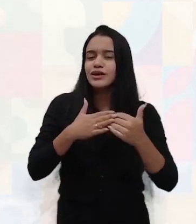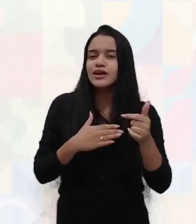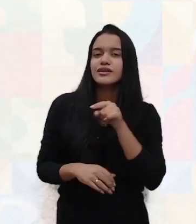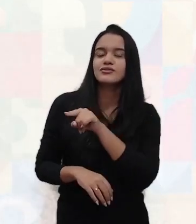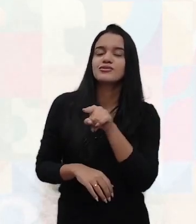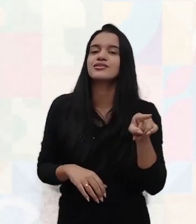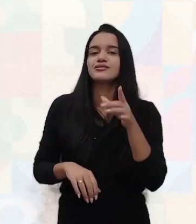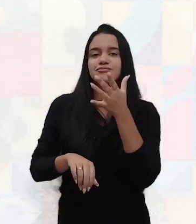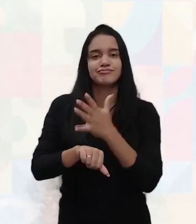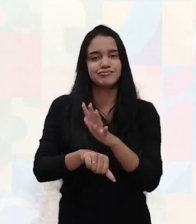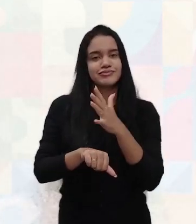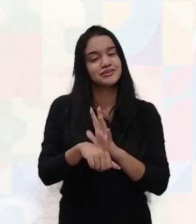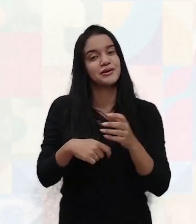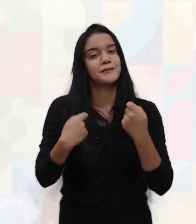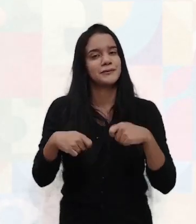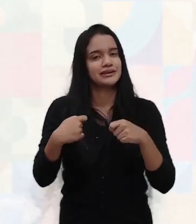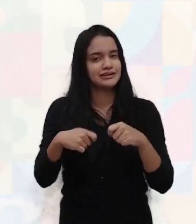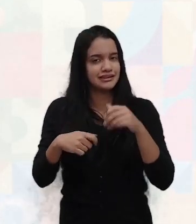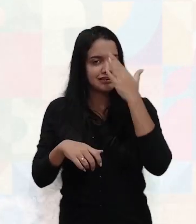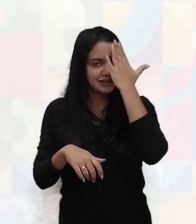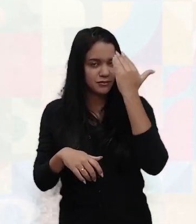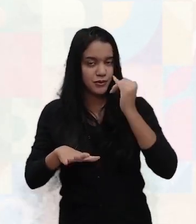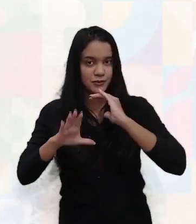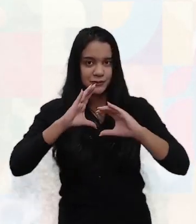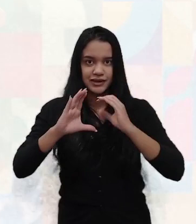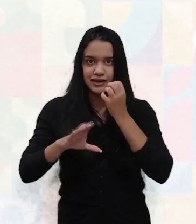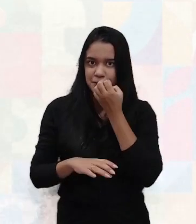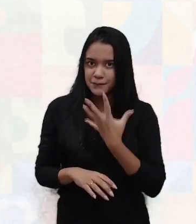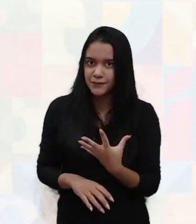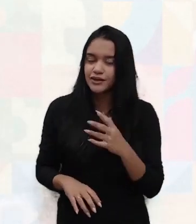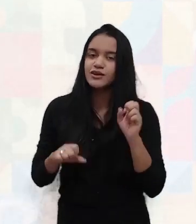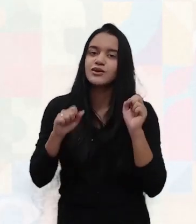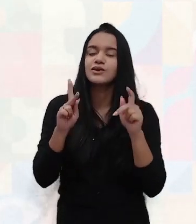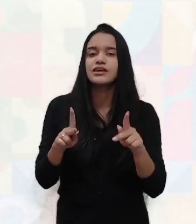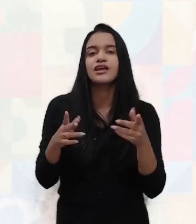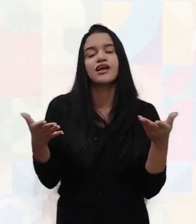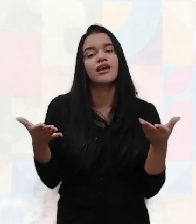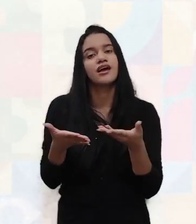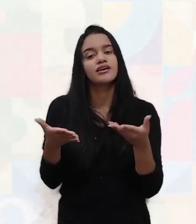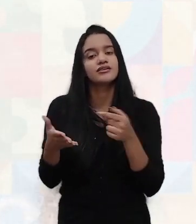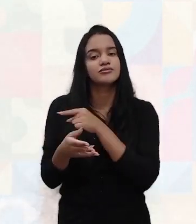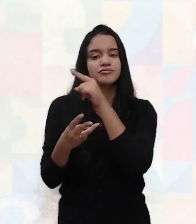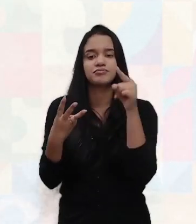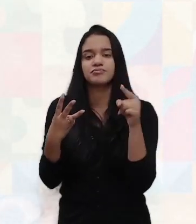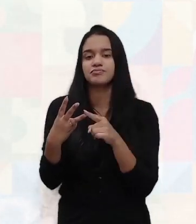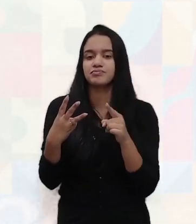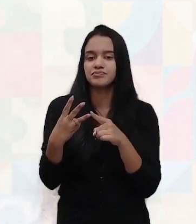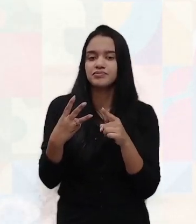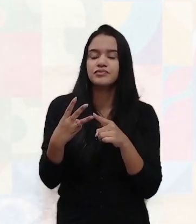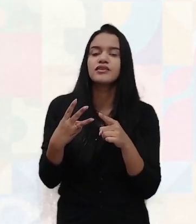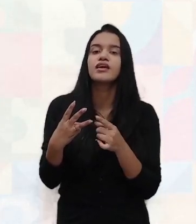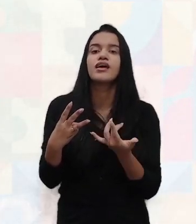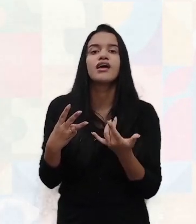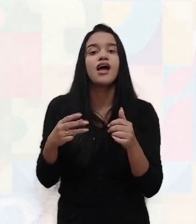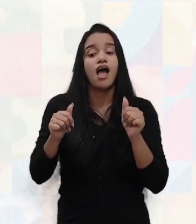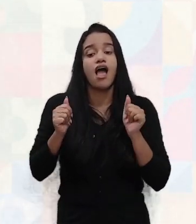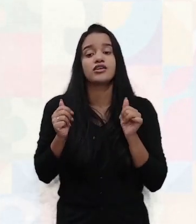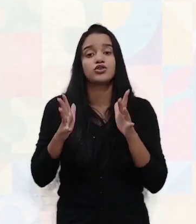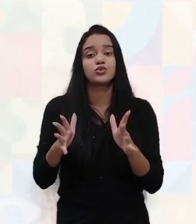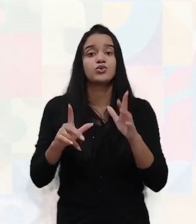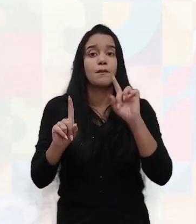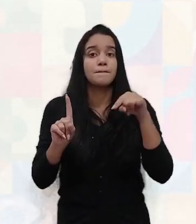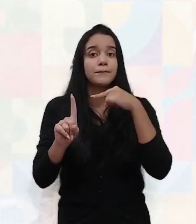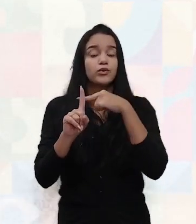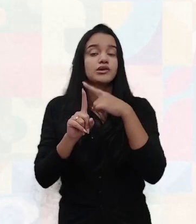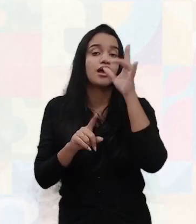você for executar, você precisa saber se comunicar bem, ok? Manter sempre a atitude positiva, aprender com os